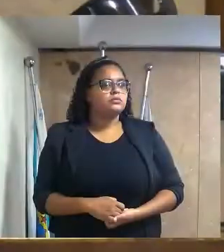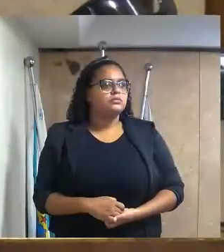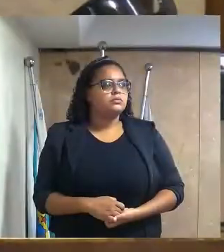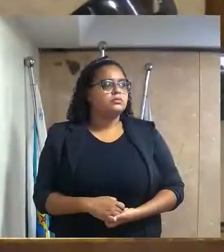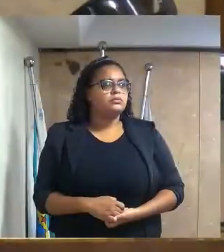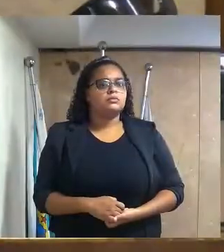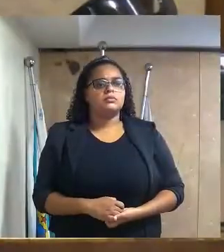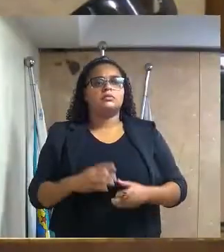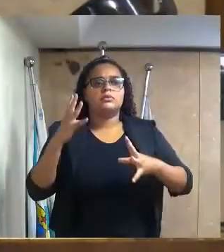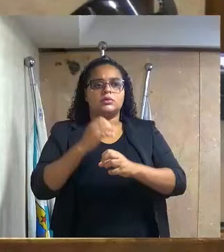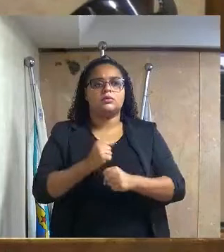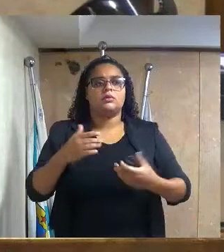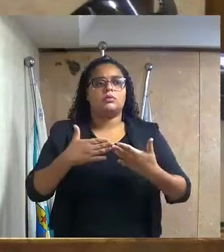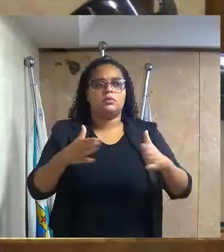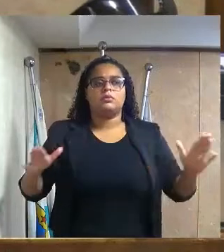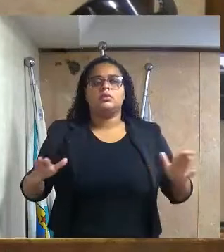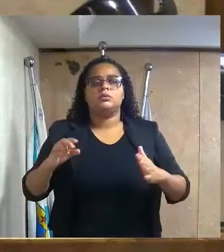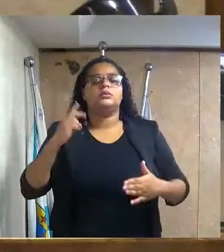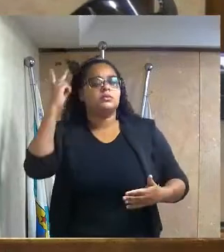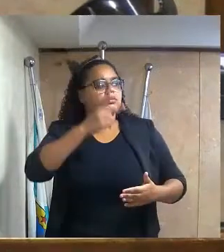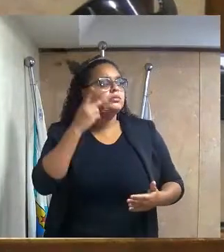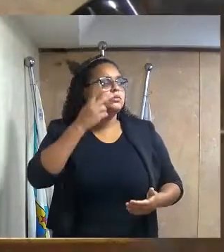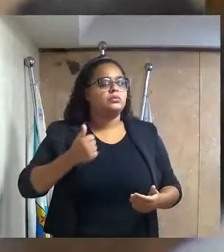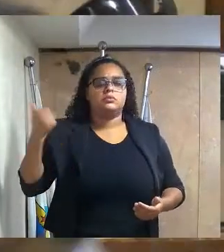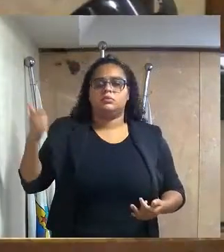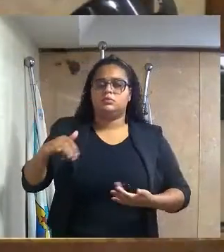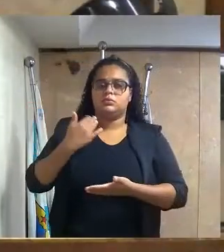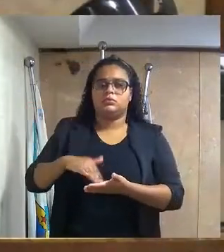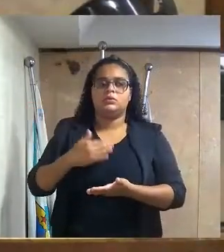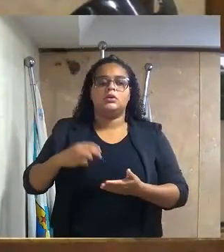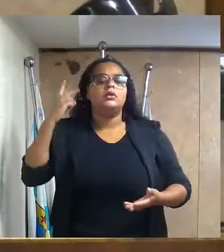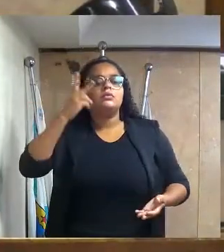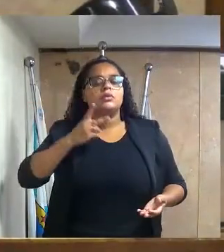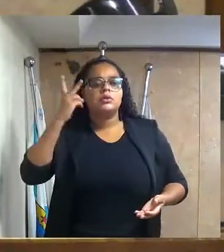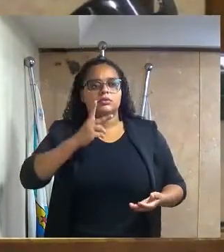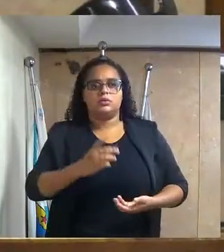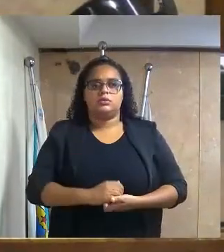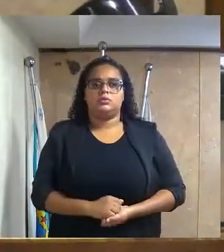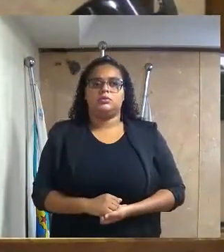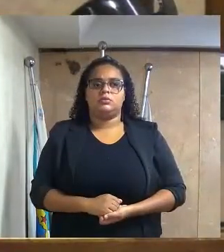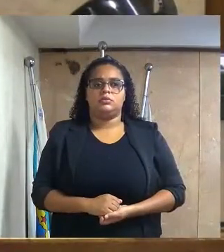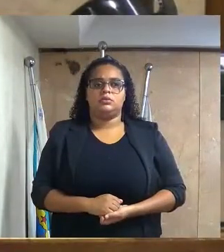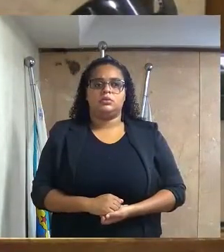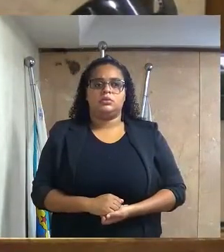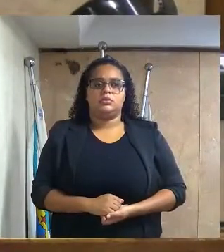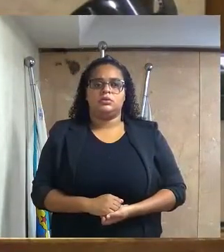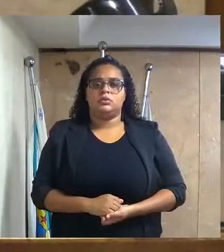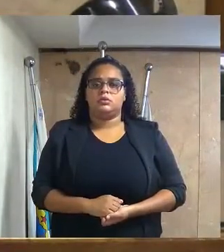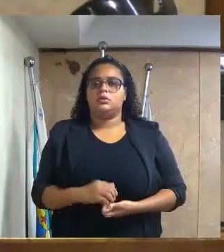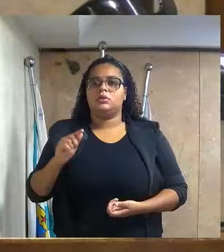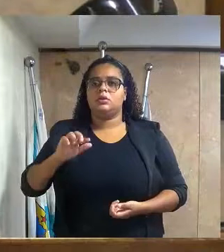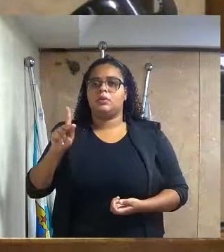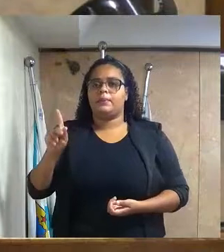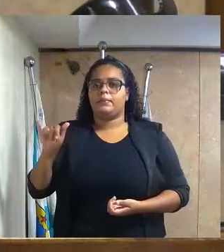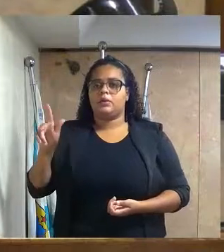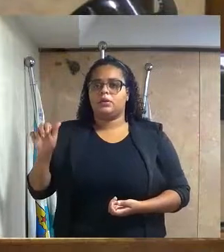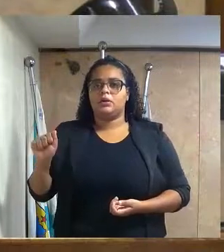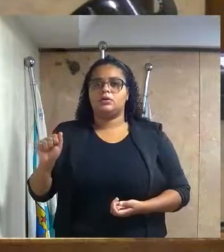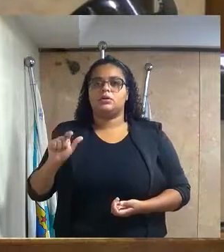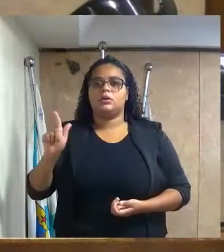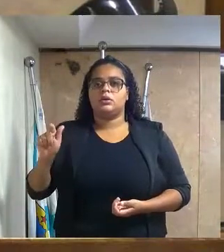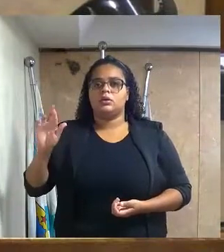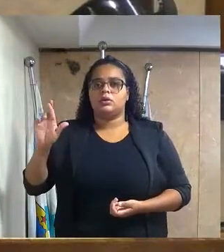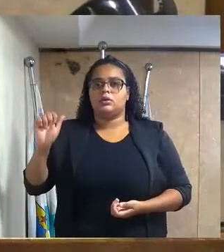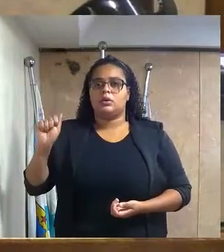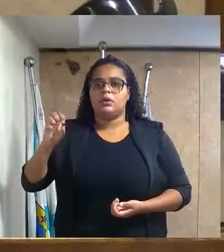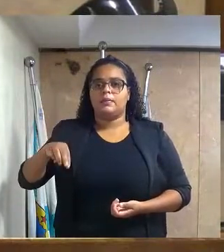A ver número legal está aberta a sessão. Peço ao primeiro secretário, vereador do canteiro de obra lá do Bilac, Gramacho, que faça